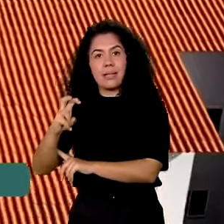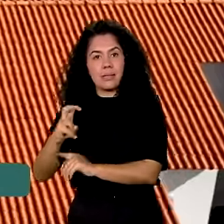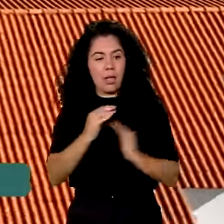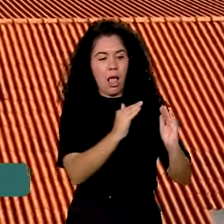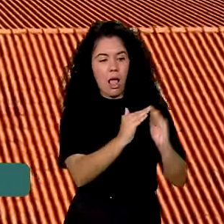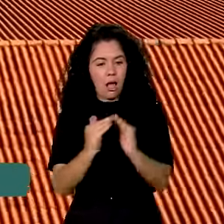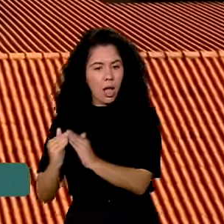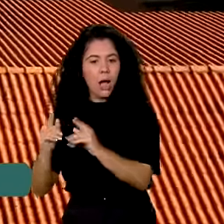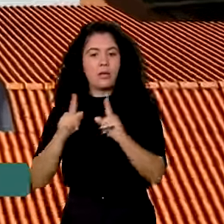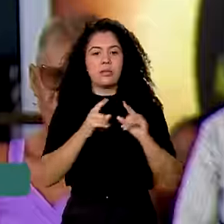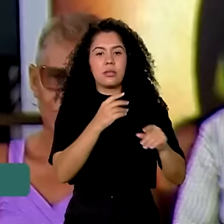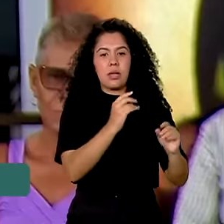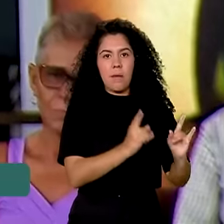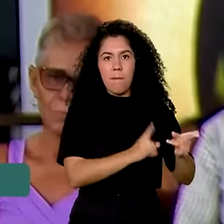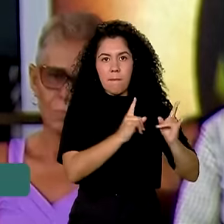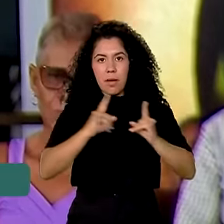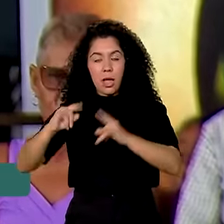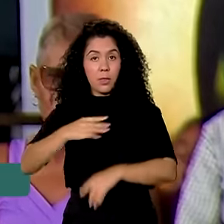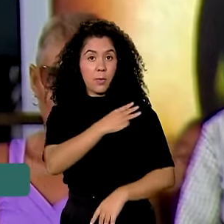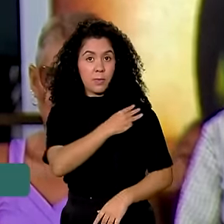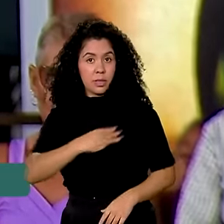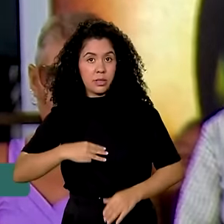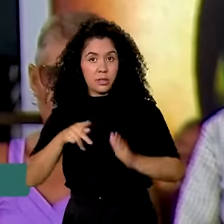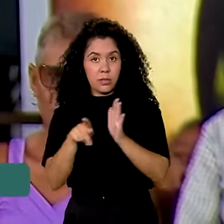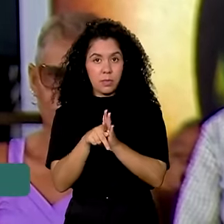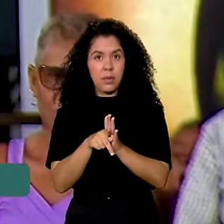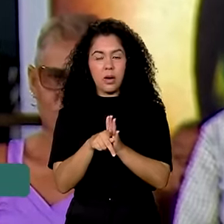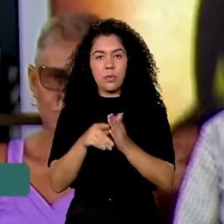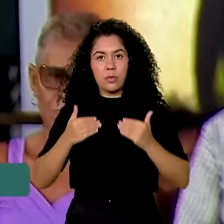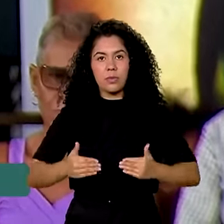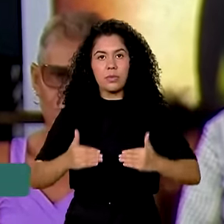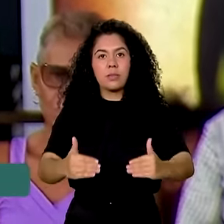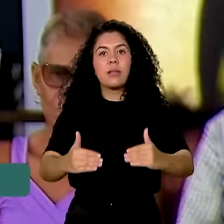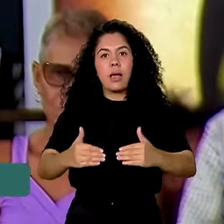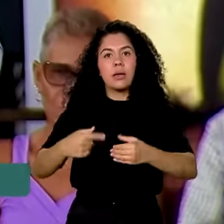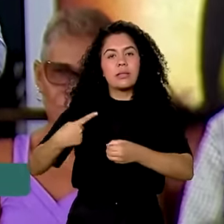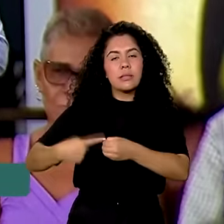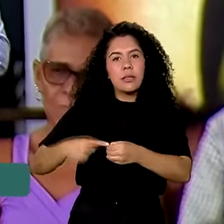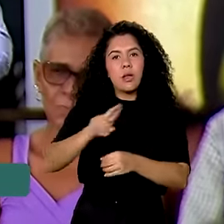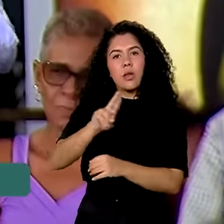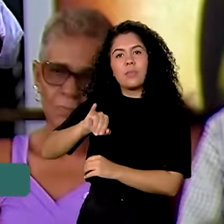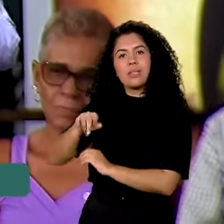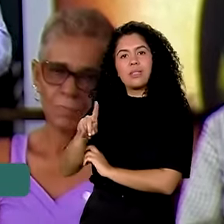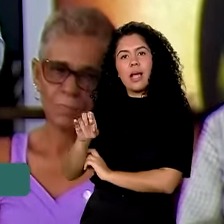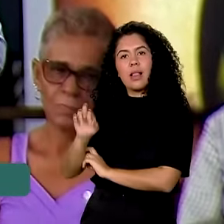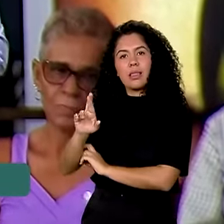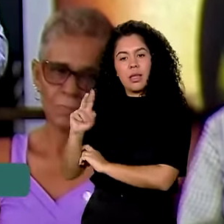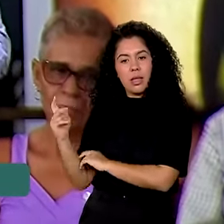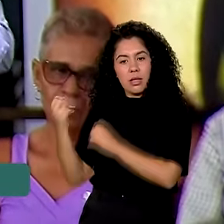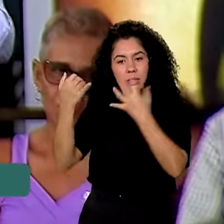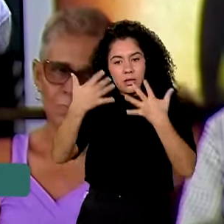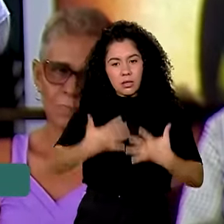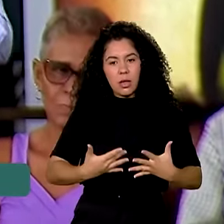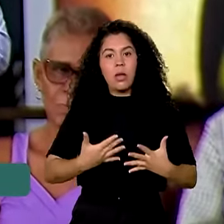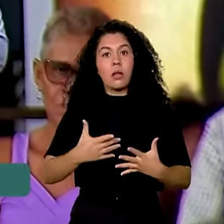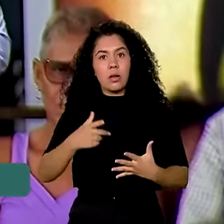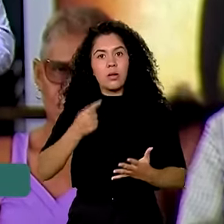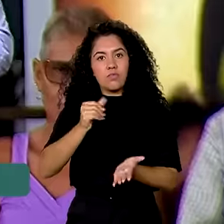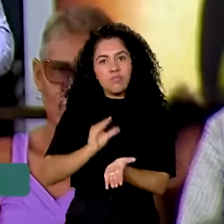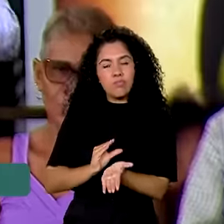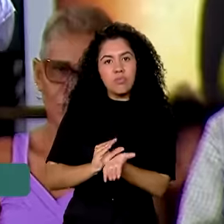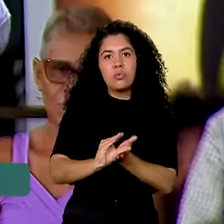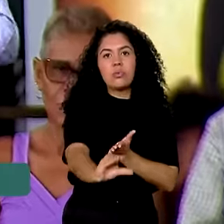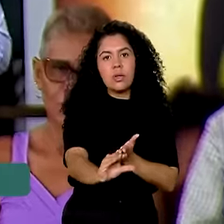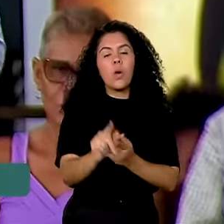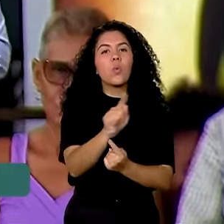O ministro Jader Filho anunciou também novos contratos de beneficiários do programa Periferia Viva, que tem como